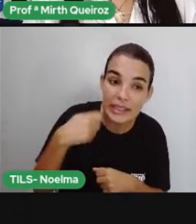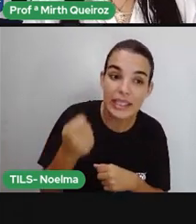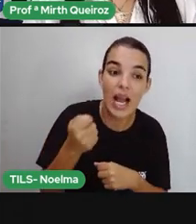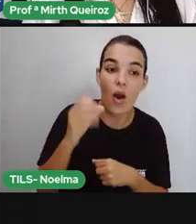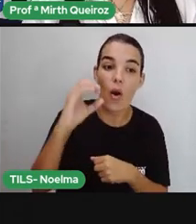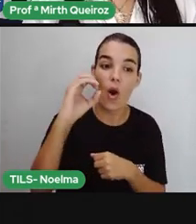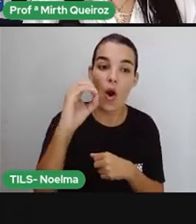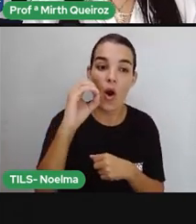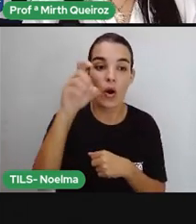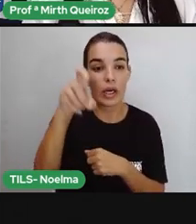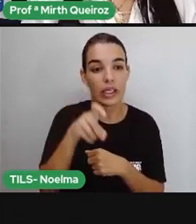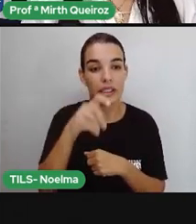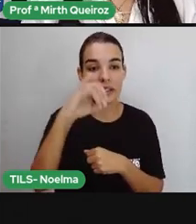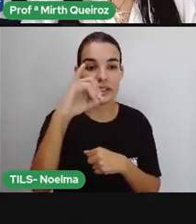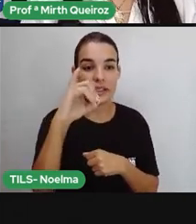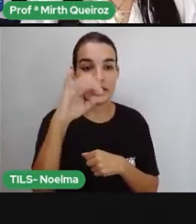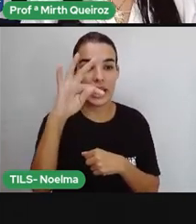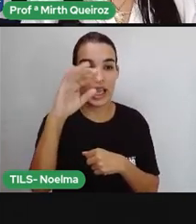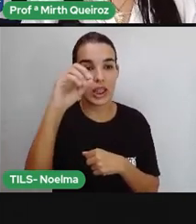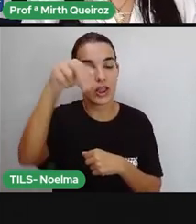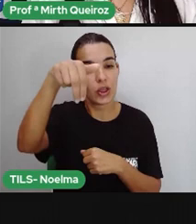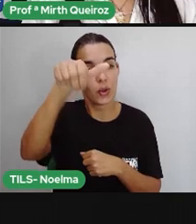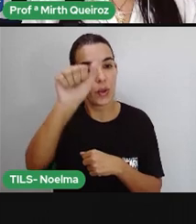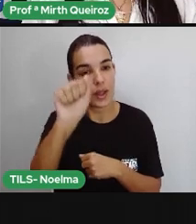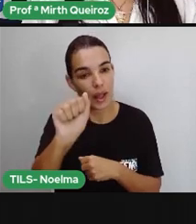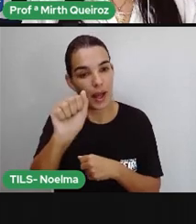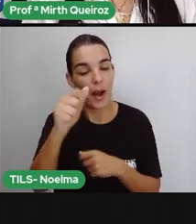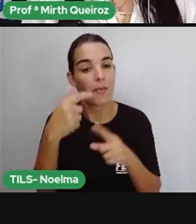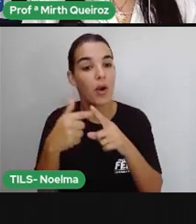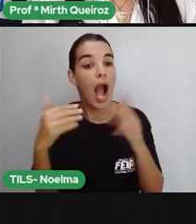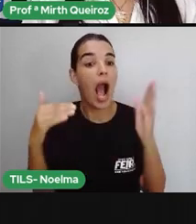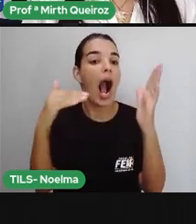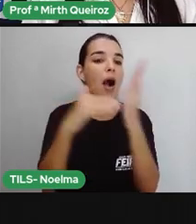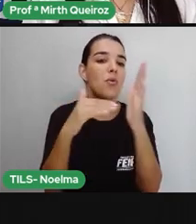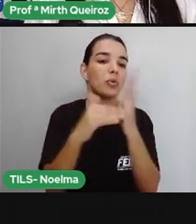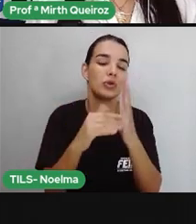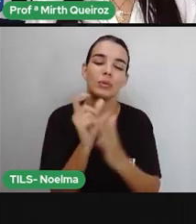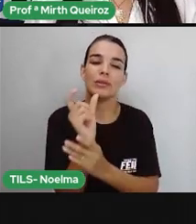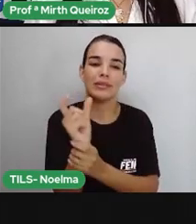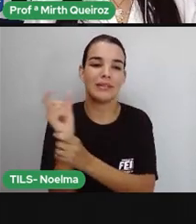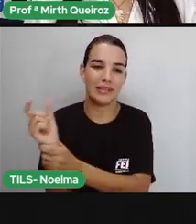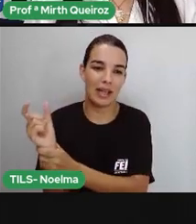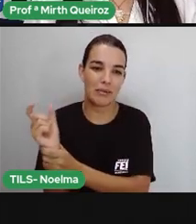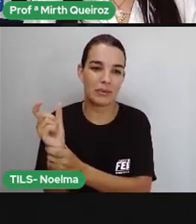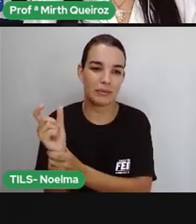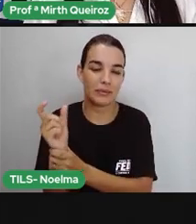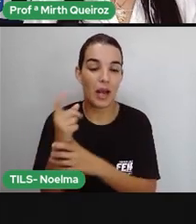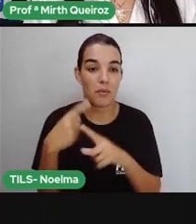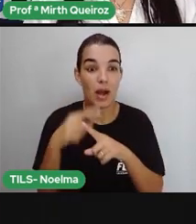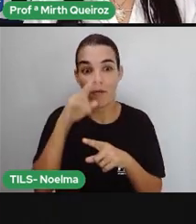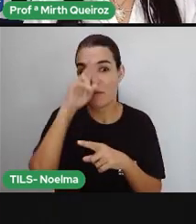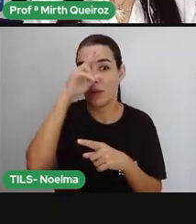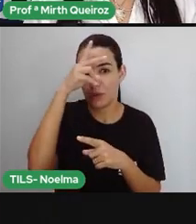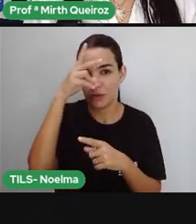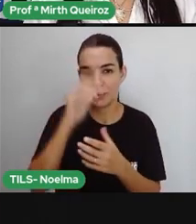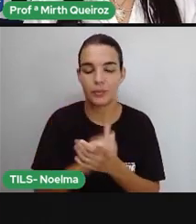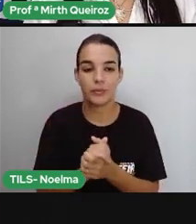oxítona, certo? Por quê? Porque a última sílaba é a sílaba mais forte.